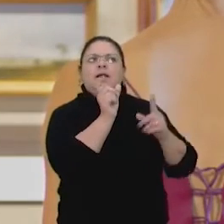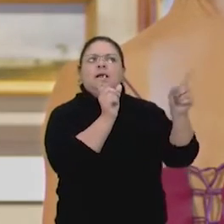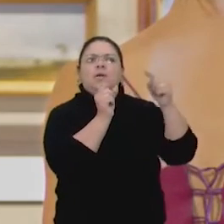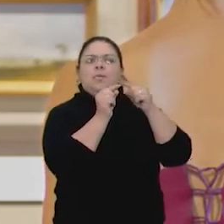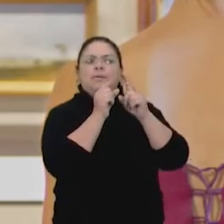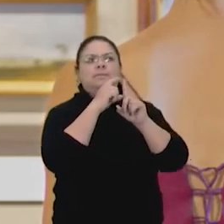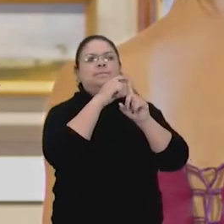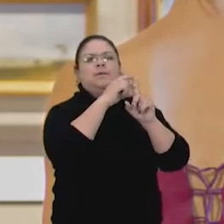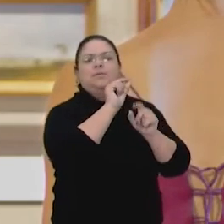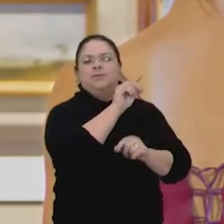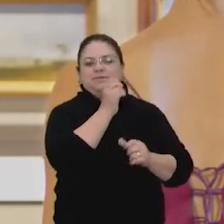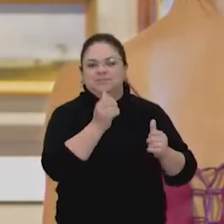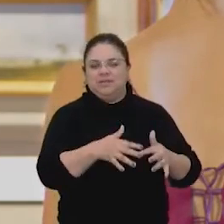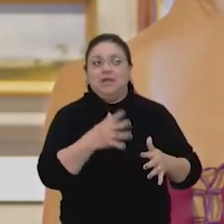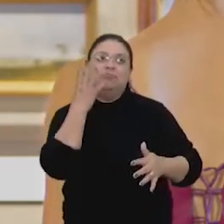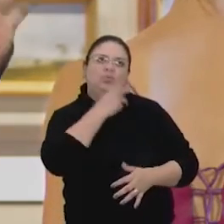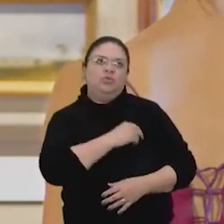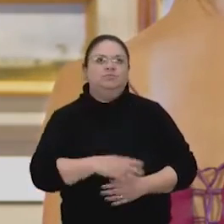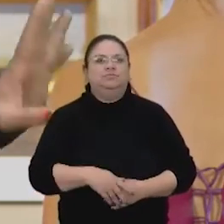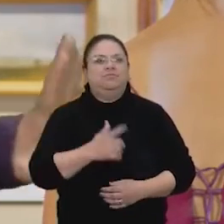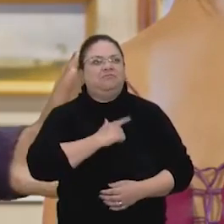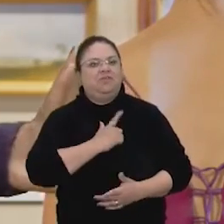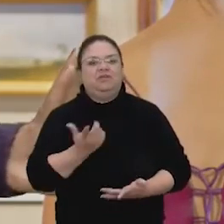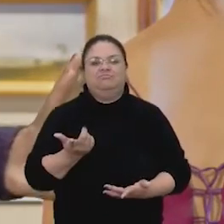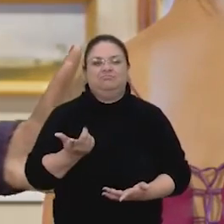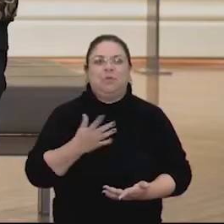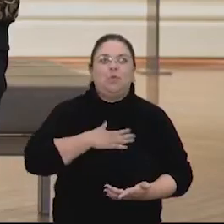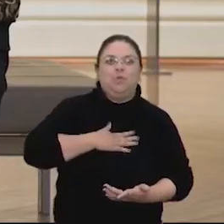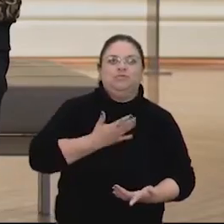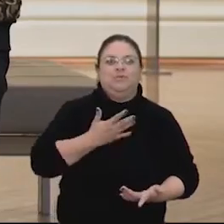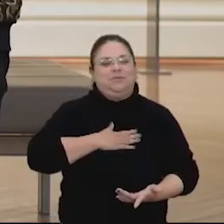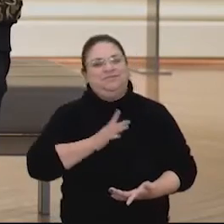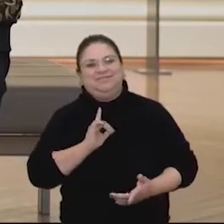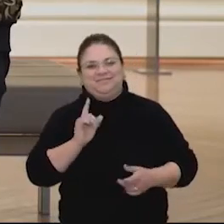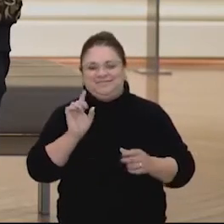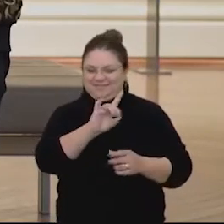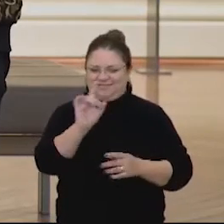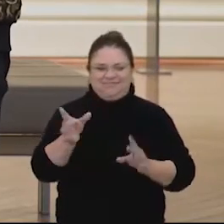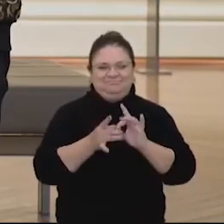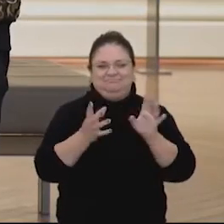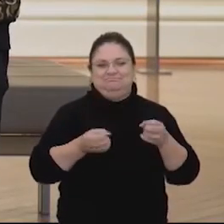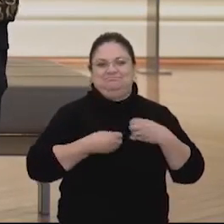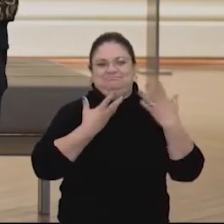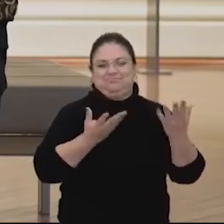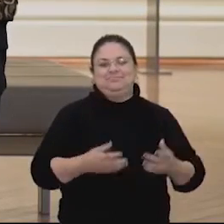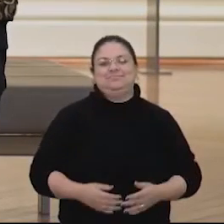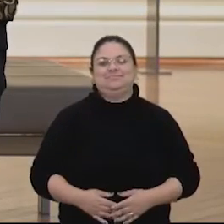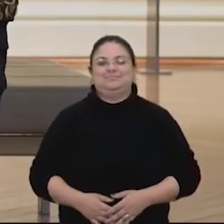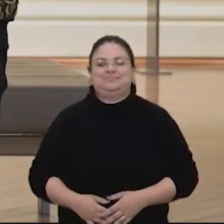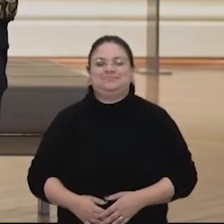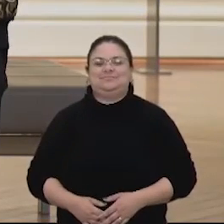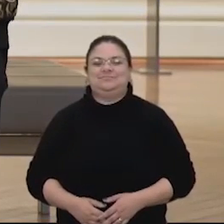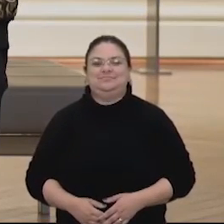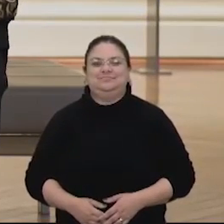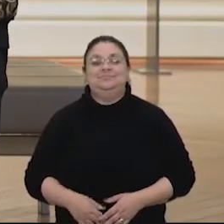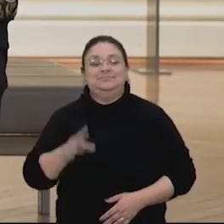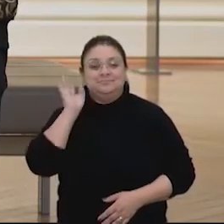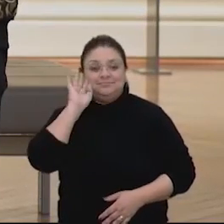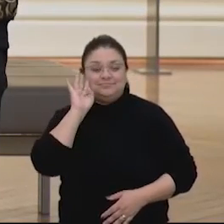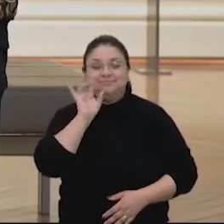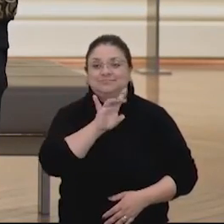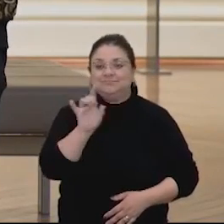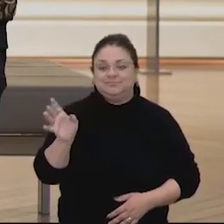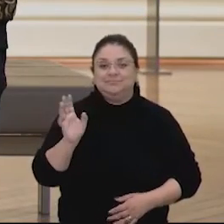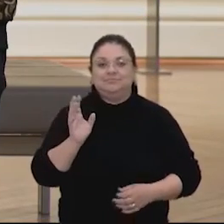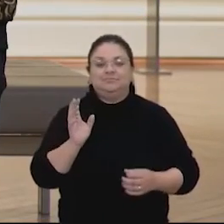olho. Ah, é feio, é bonito. Gostei, não gostei. Geralmente, a gente faz isso, né? E é legal isso. A gente fazer primeiro essa interpretação, assim. Sem ter